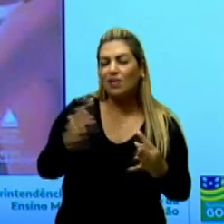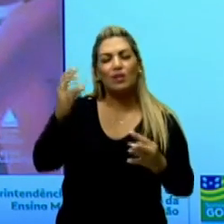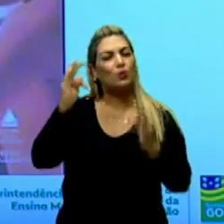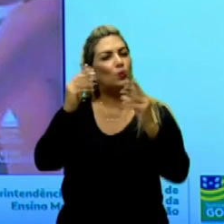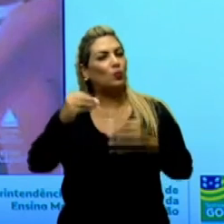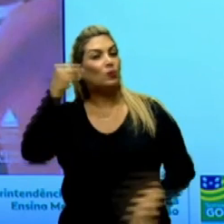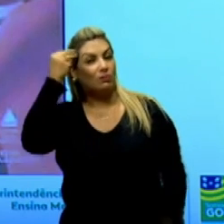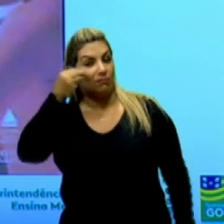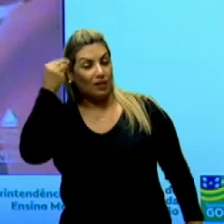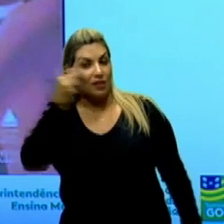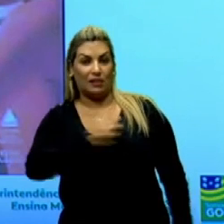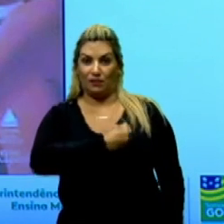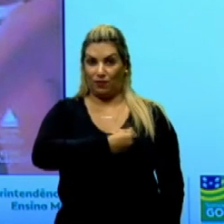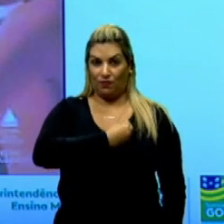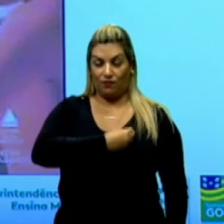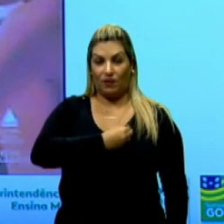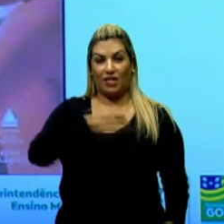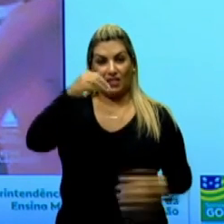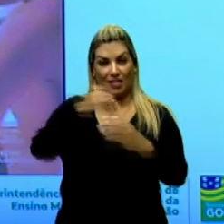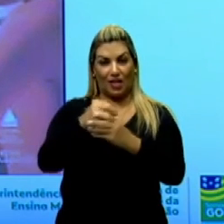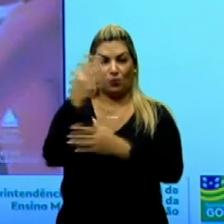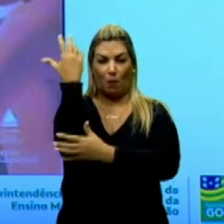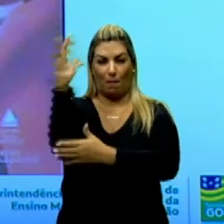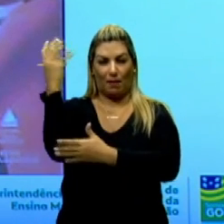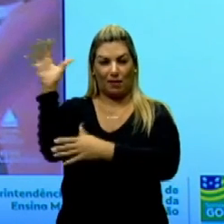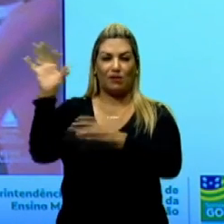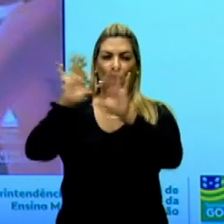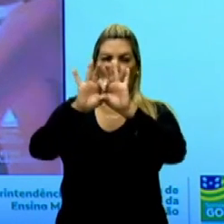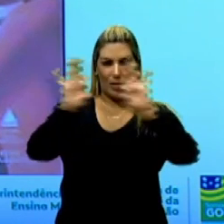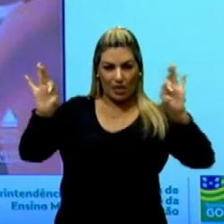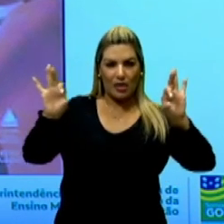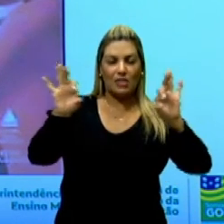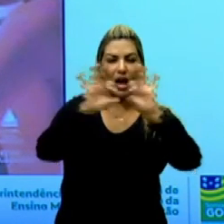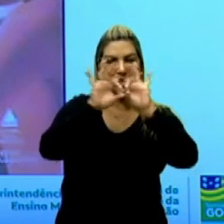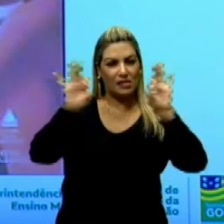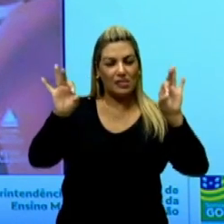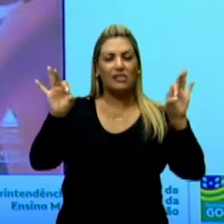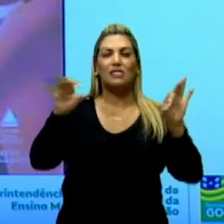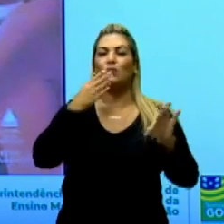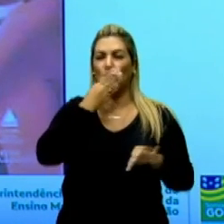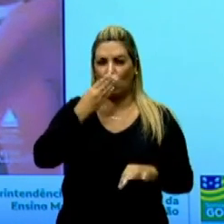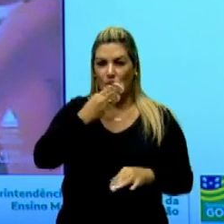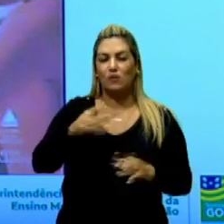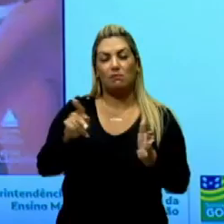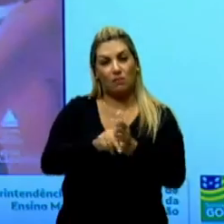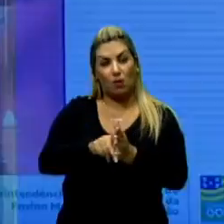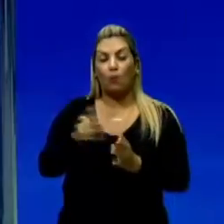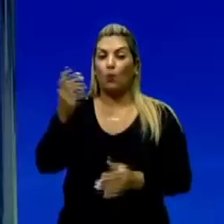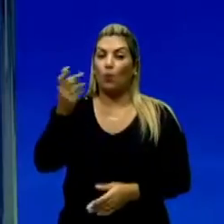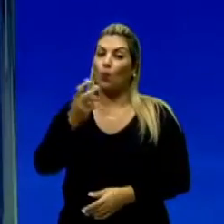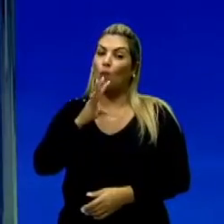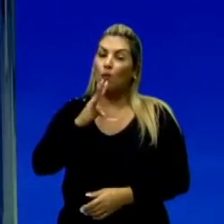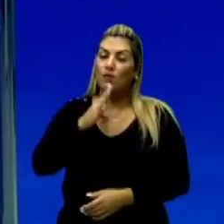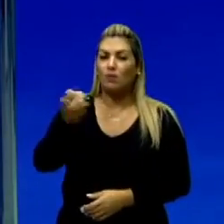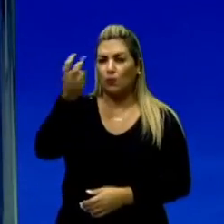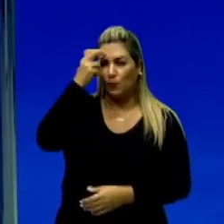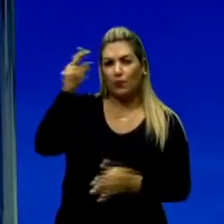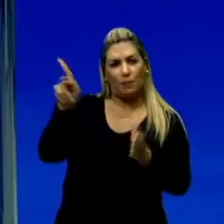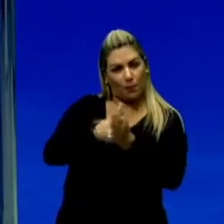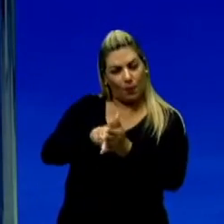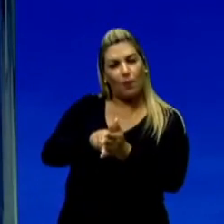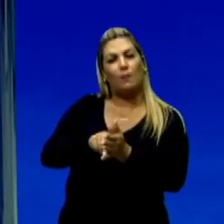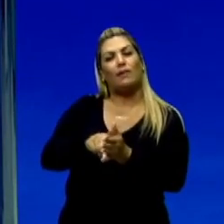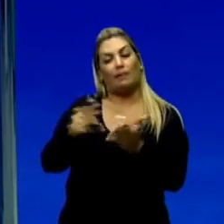quando veio viver no engenho, todas as dificuldades, conhecer a cultura local. Mas a ênfase do livro é